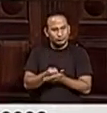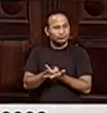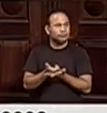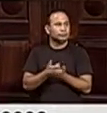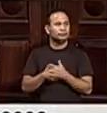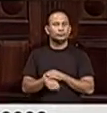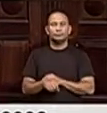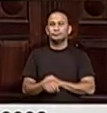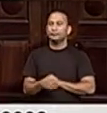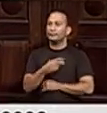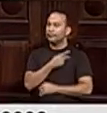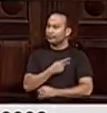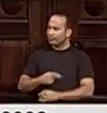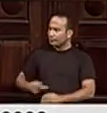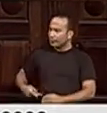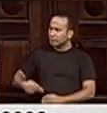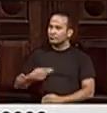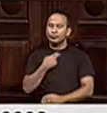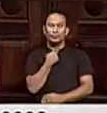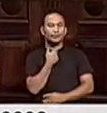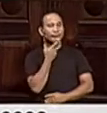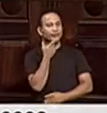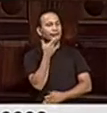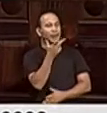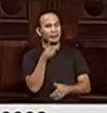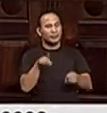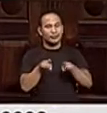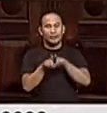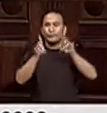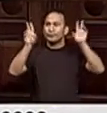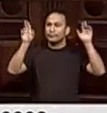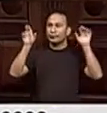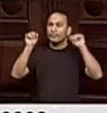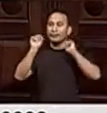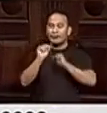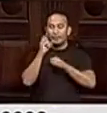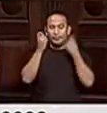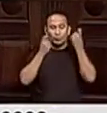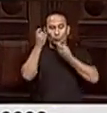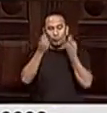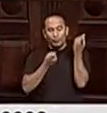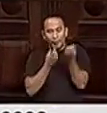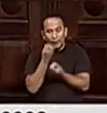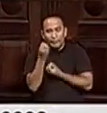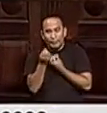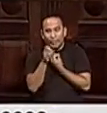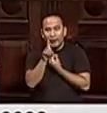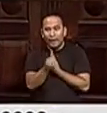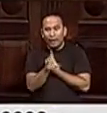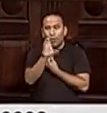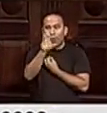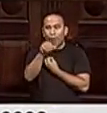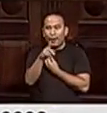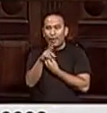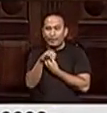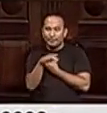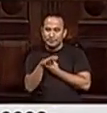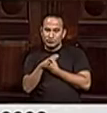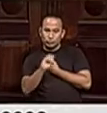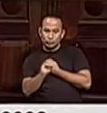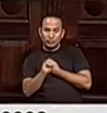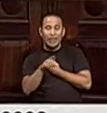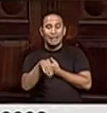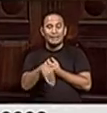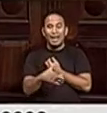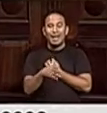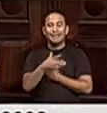Senhora Presidente, eu não posso deixar de tratar de um tema também que me preocupa muito, que é o tema do colapso da saúde no município